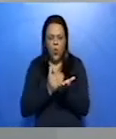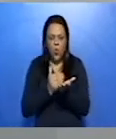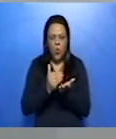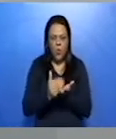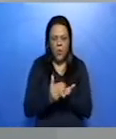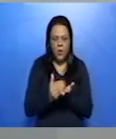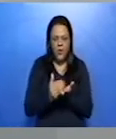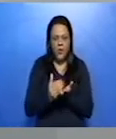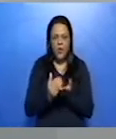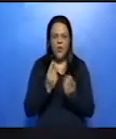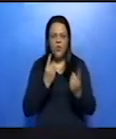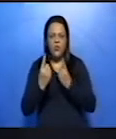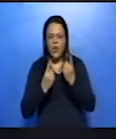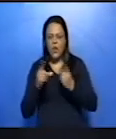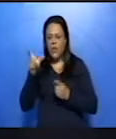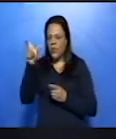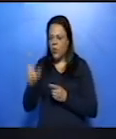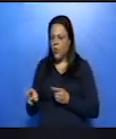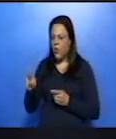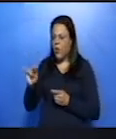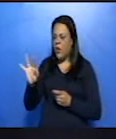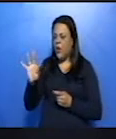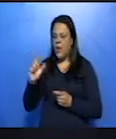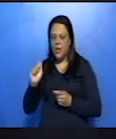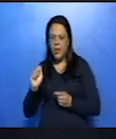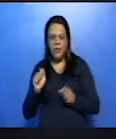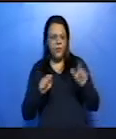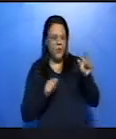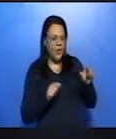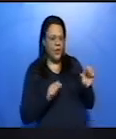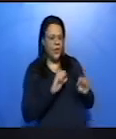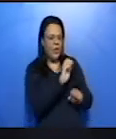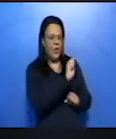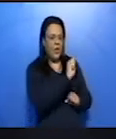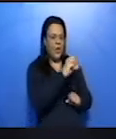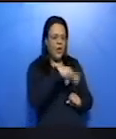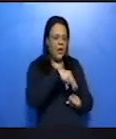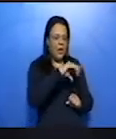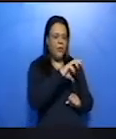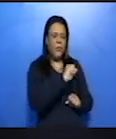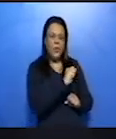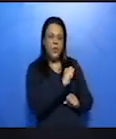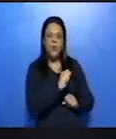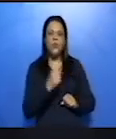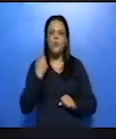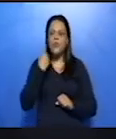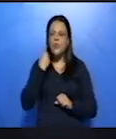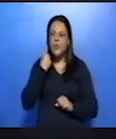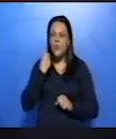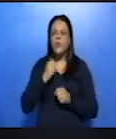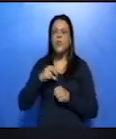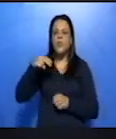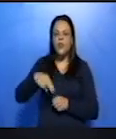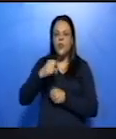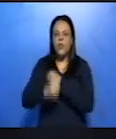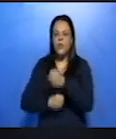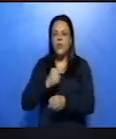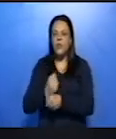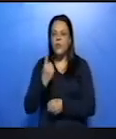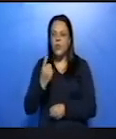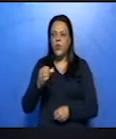entre Rita e Camilo numa sexta-feira, novembro de 1869. Rita vai a Cartomante, como sabíamos.